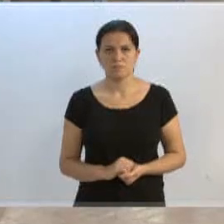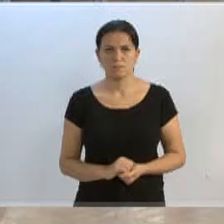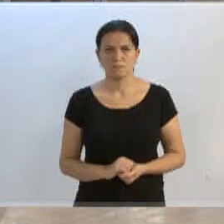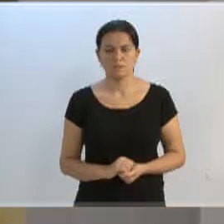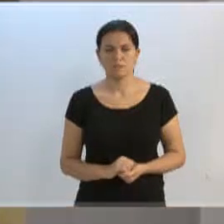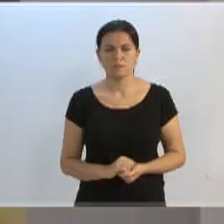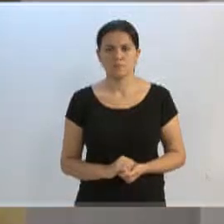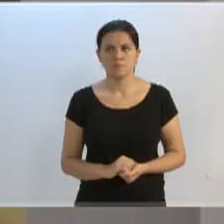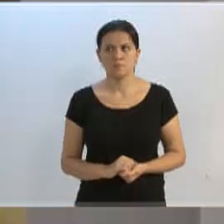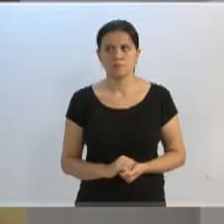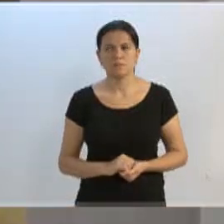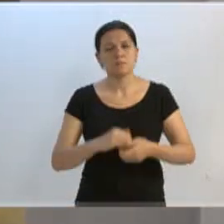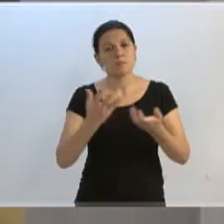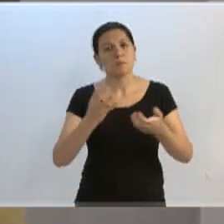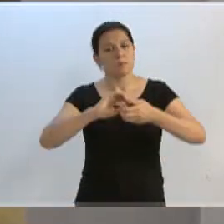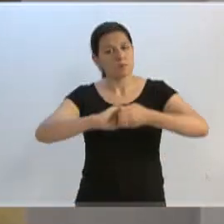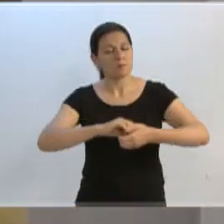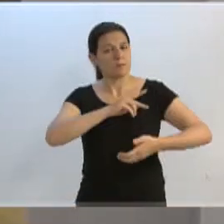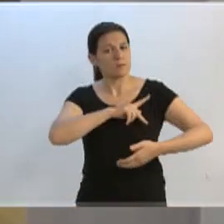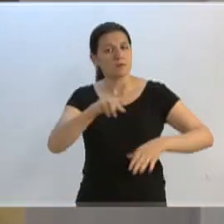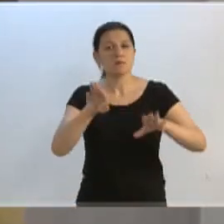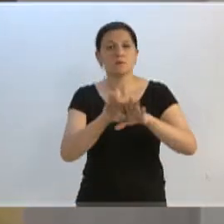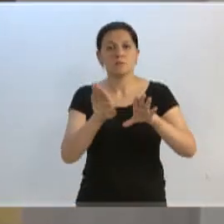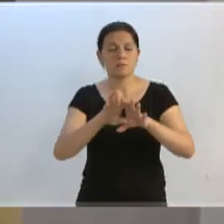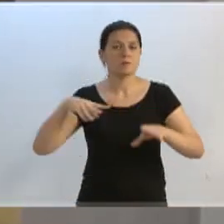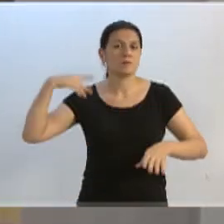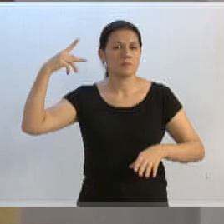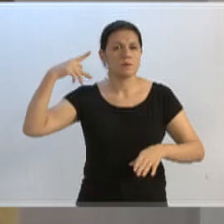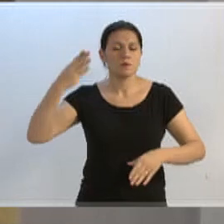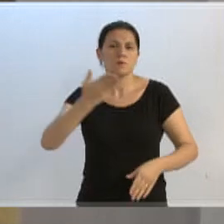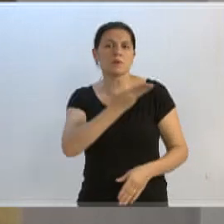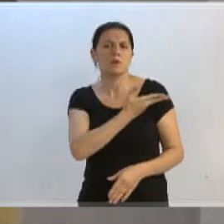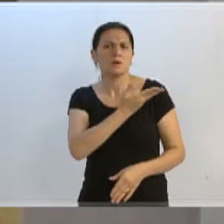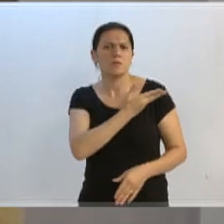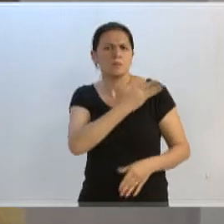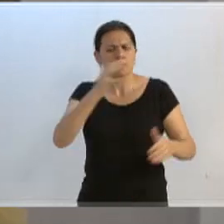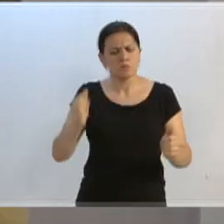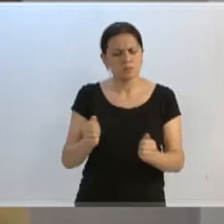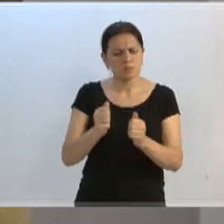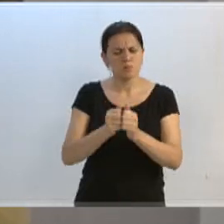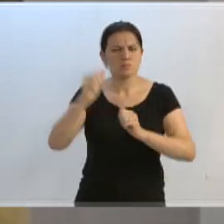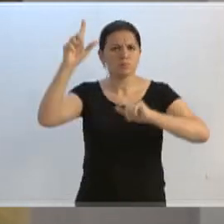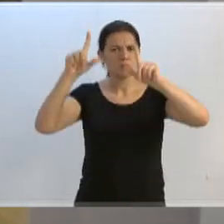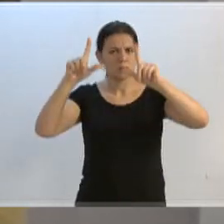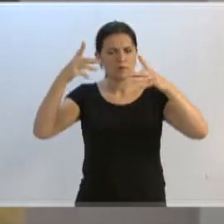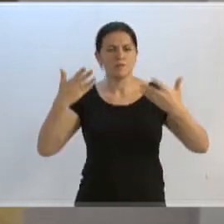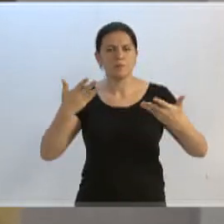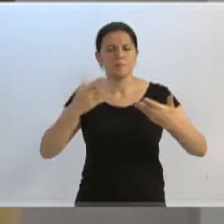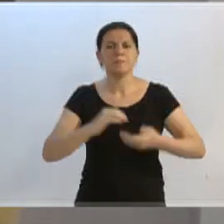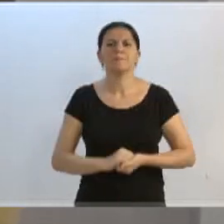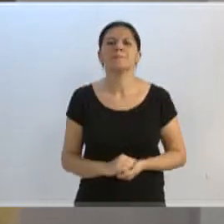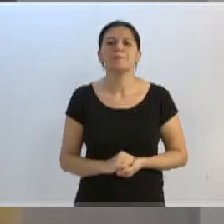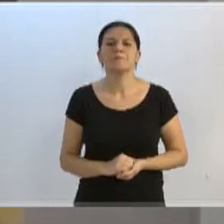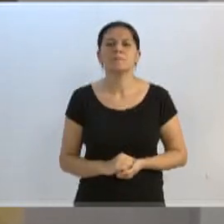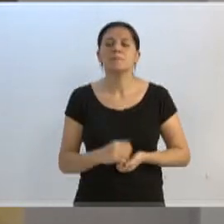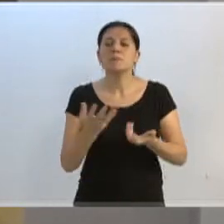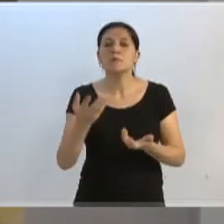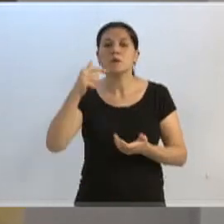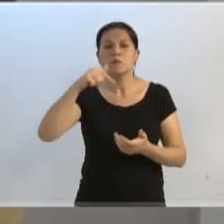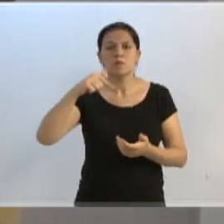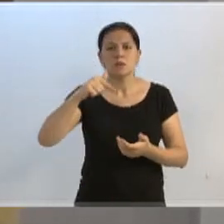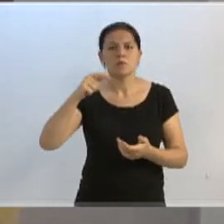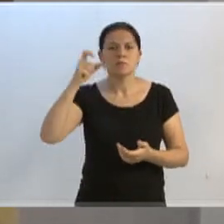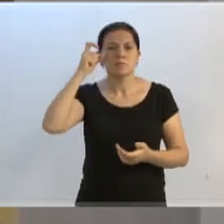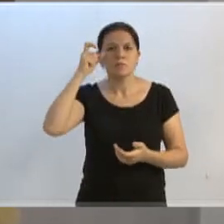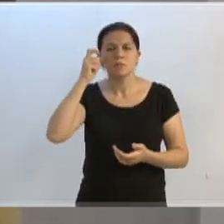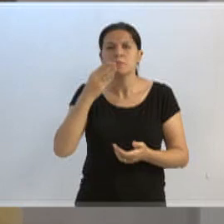Quero cumprimentar o presidente dessa casa, colegas vereadores, amigos que nos acompanham pela TVL. Eu quero aqui, Ari, se tu puder